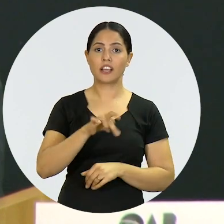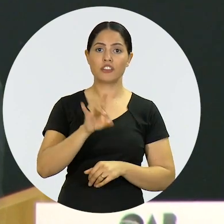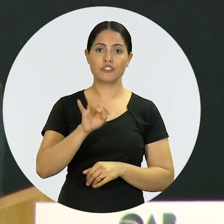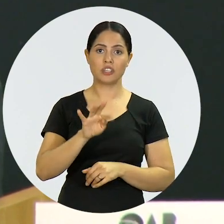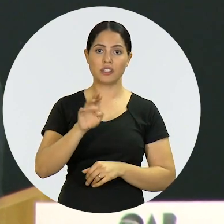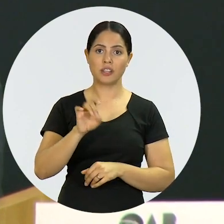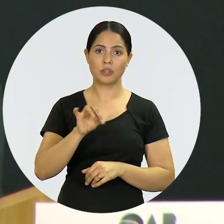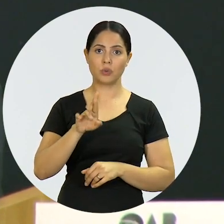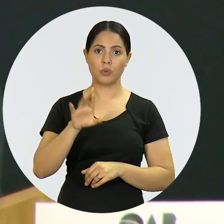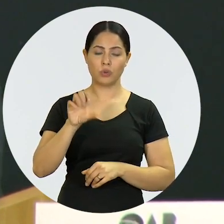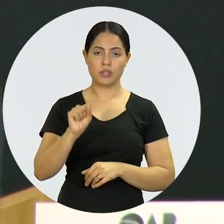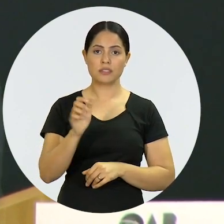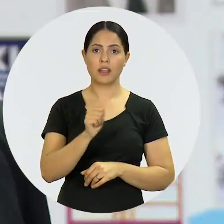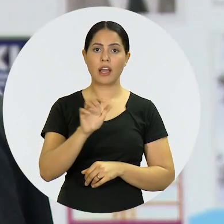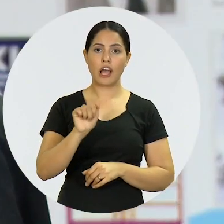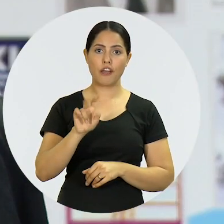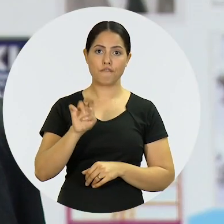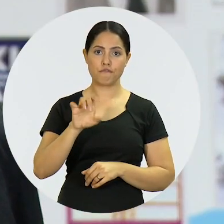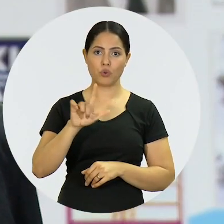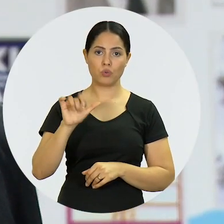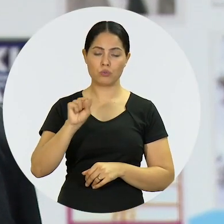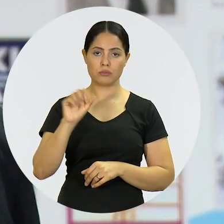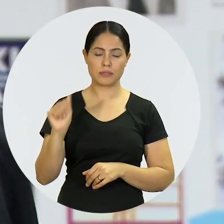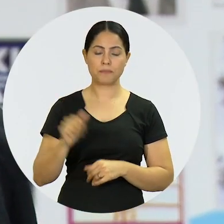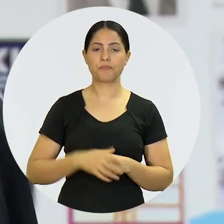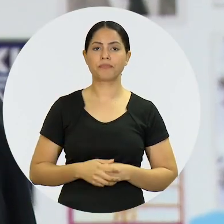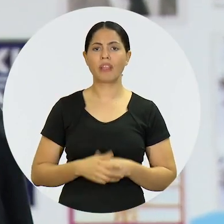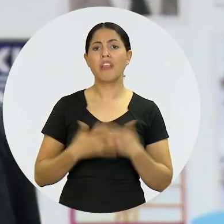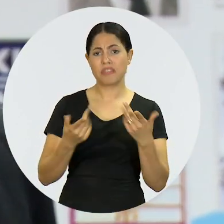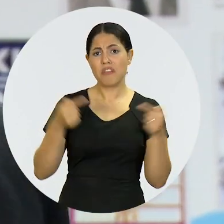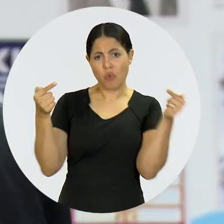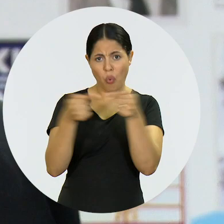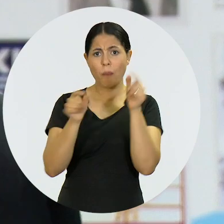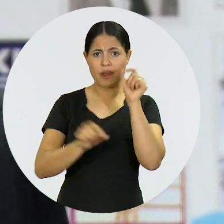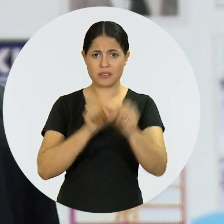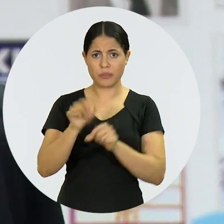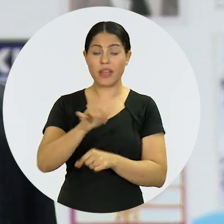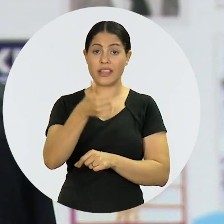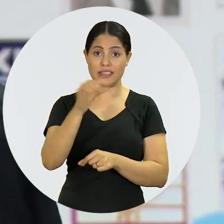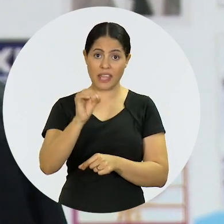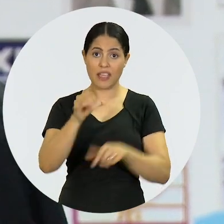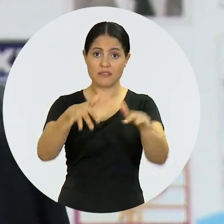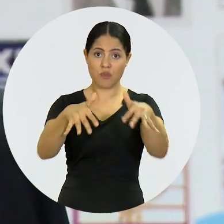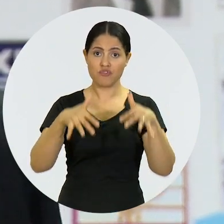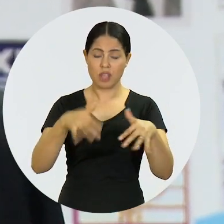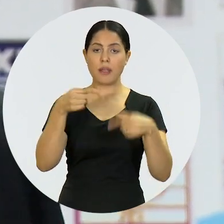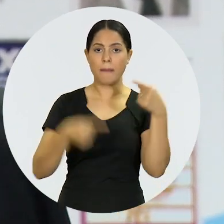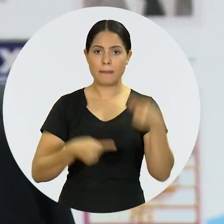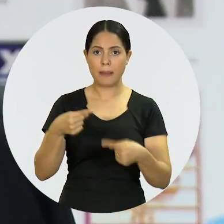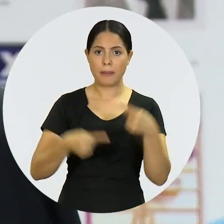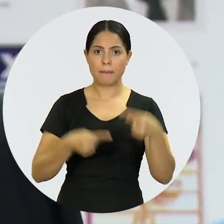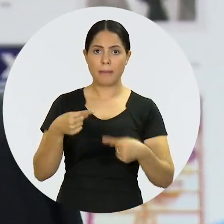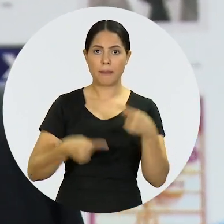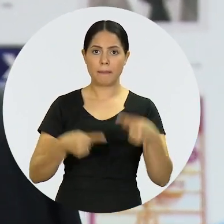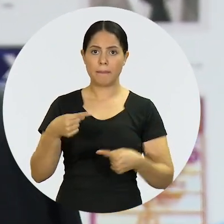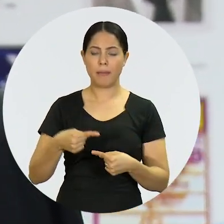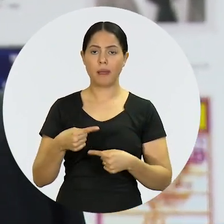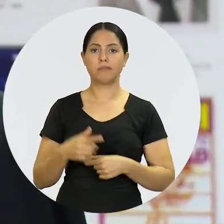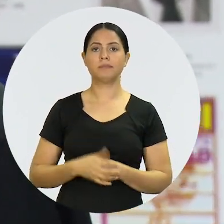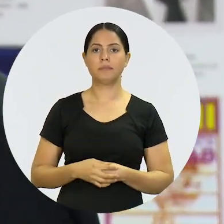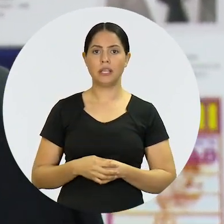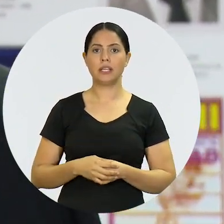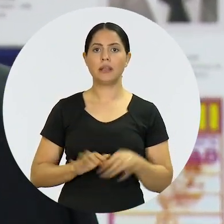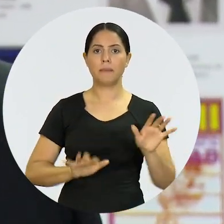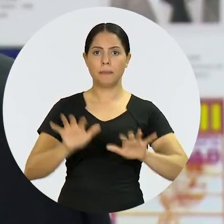chamadas candidaturas avulsas. Houve uma coincidência entre as dez audiências que o Conselho Federal realizou nas